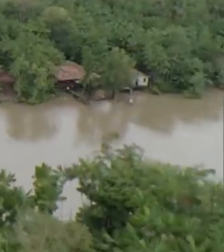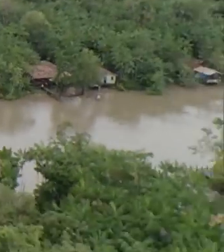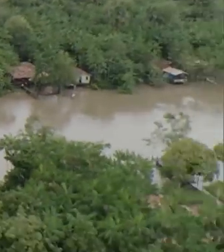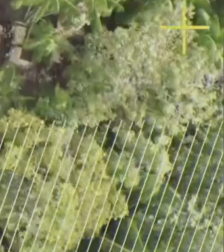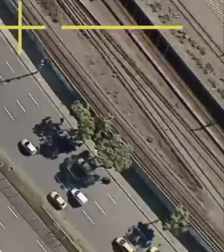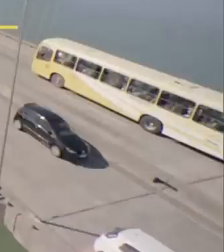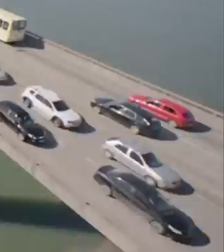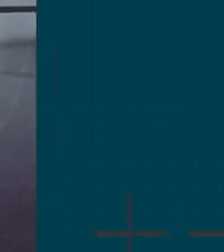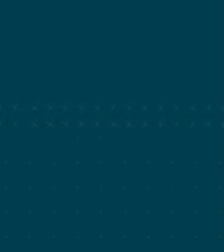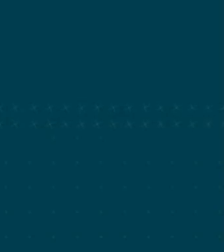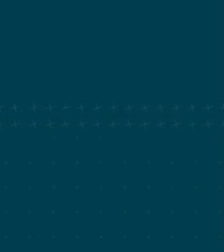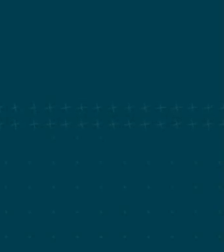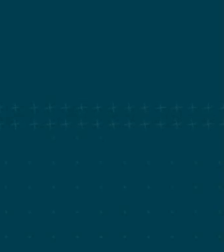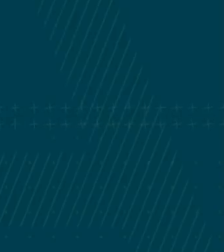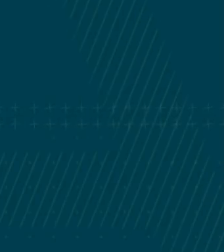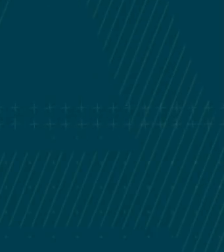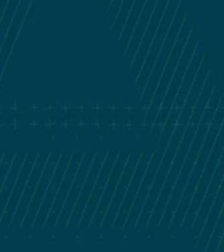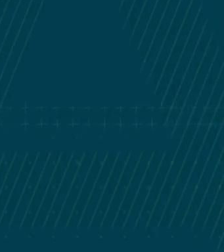Cleve.